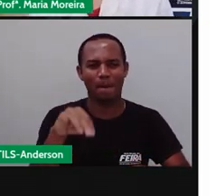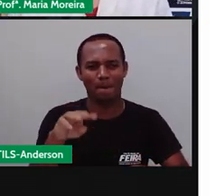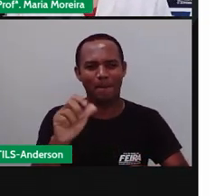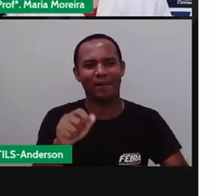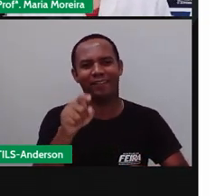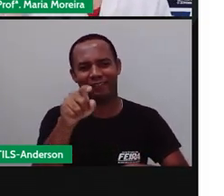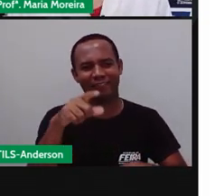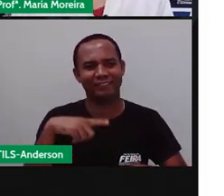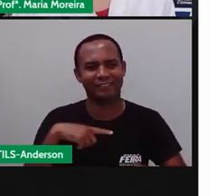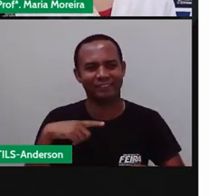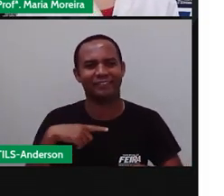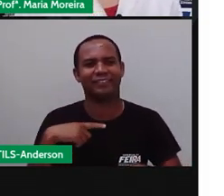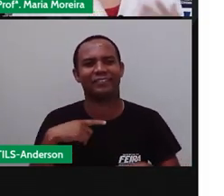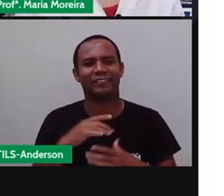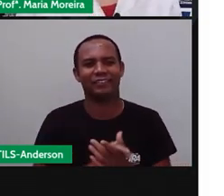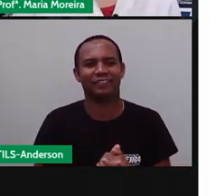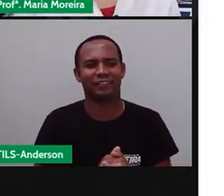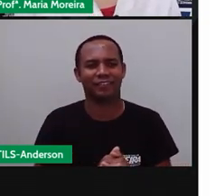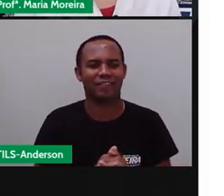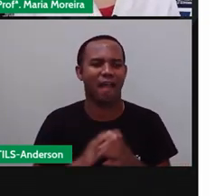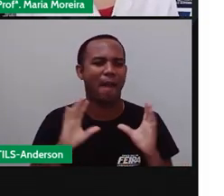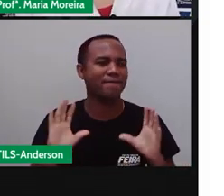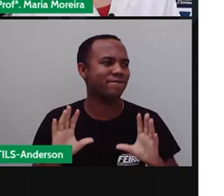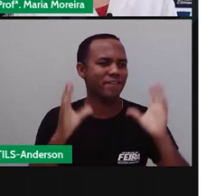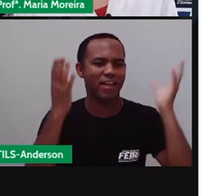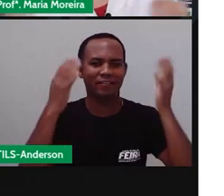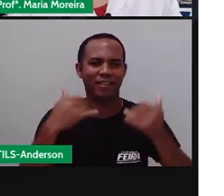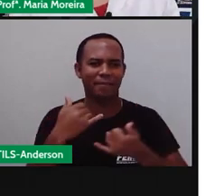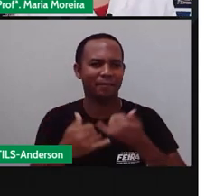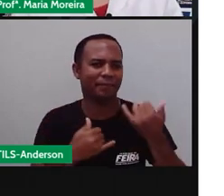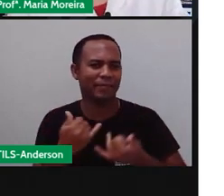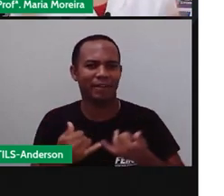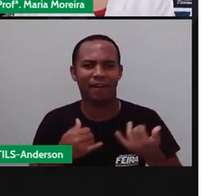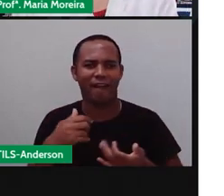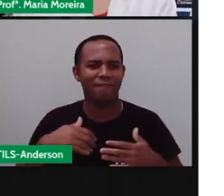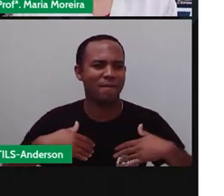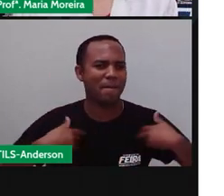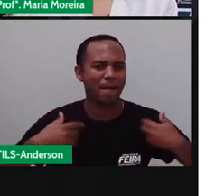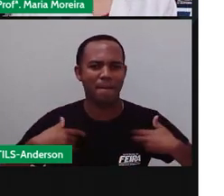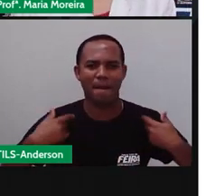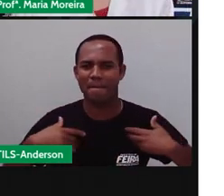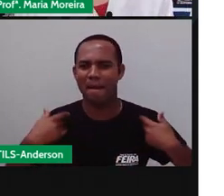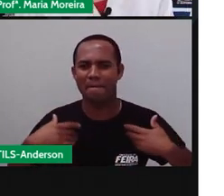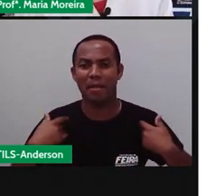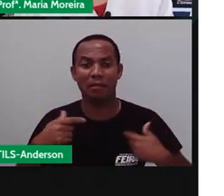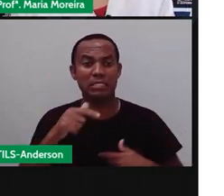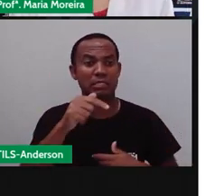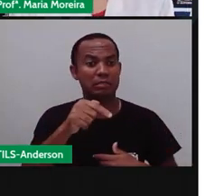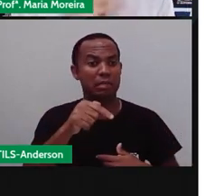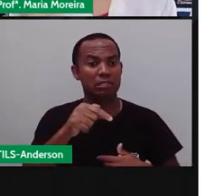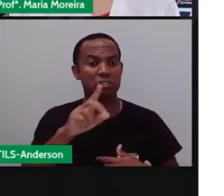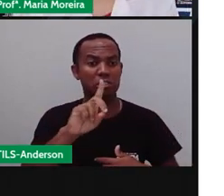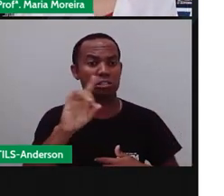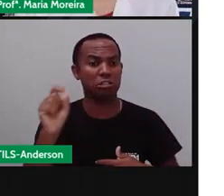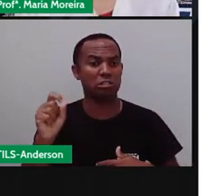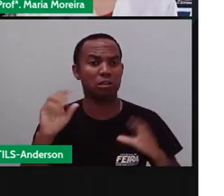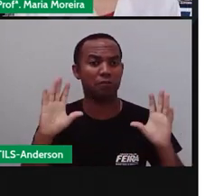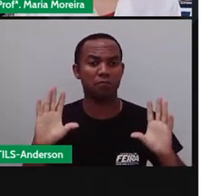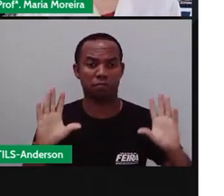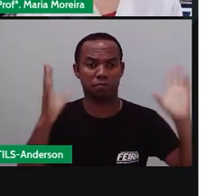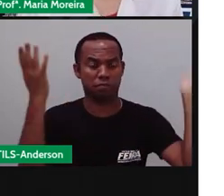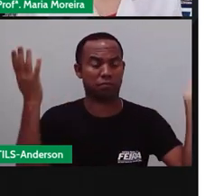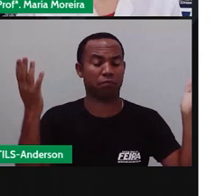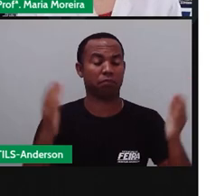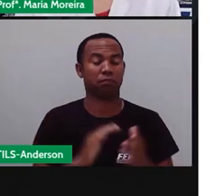poderia ser senhor e quem era senhor passava a ser servo. Durante esse período de quê? De sete dias. Depois tudo voltava ao normal.